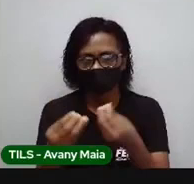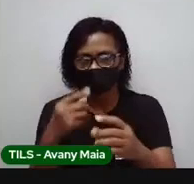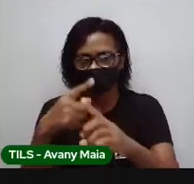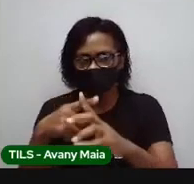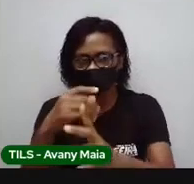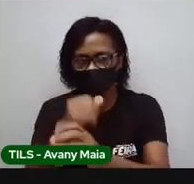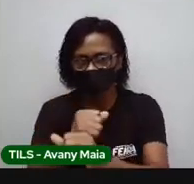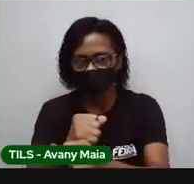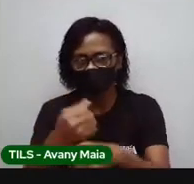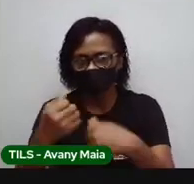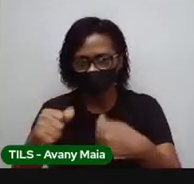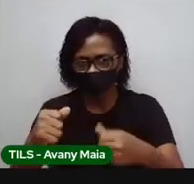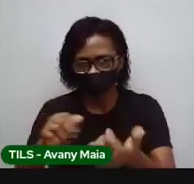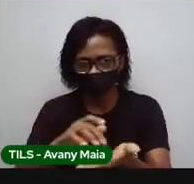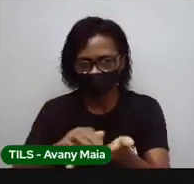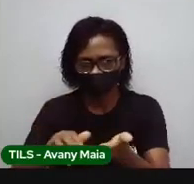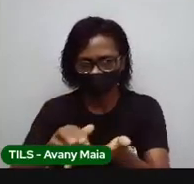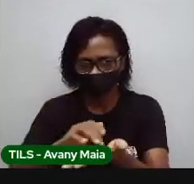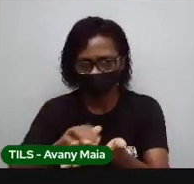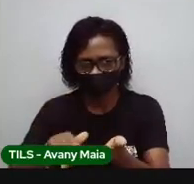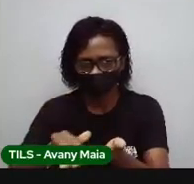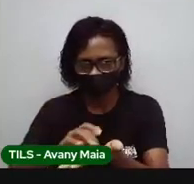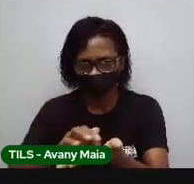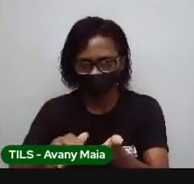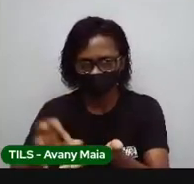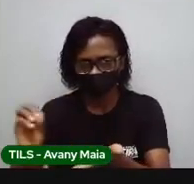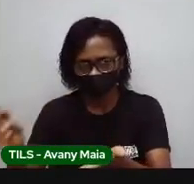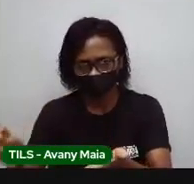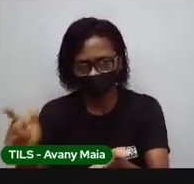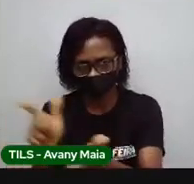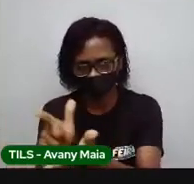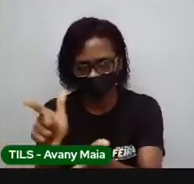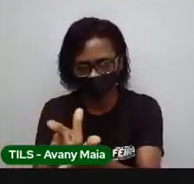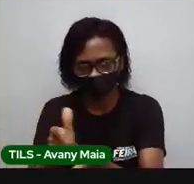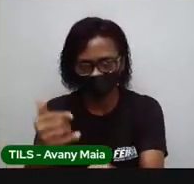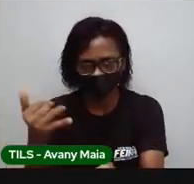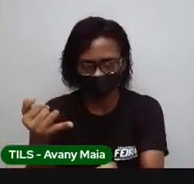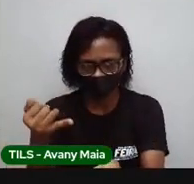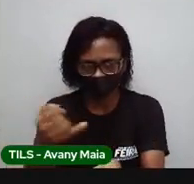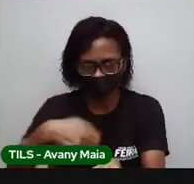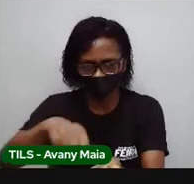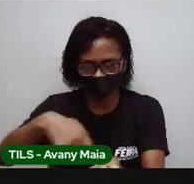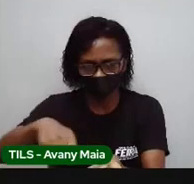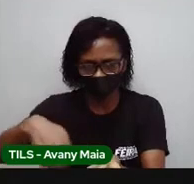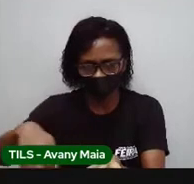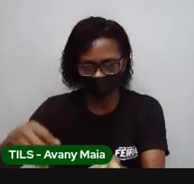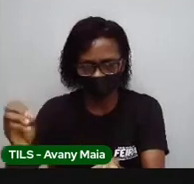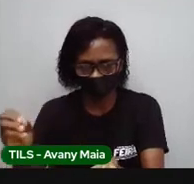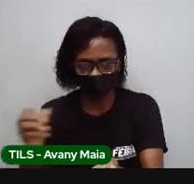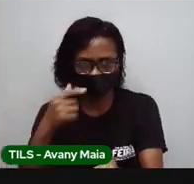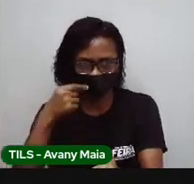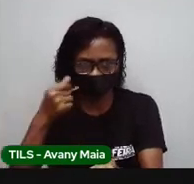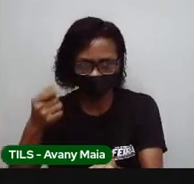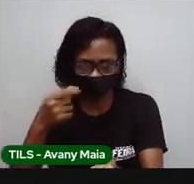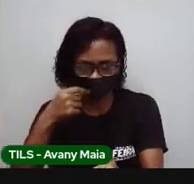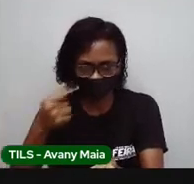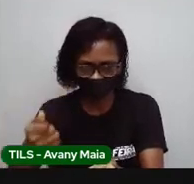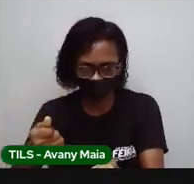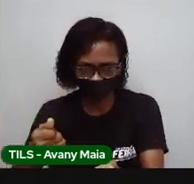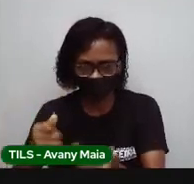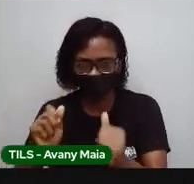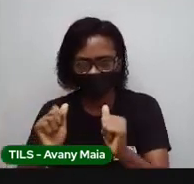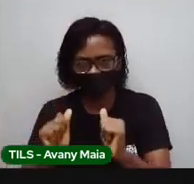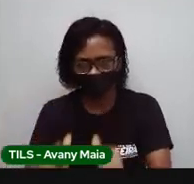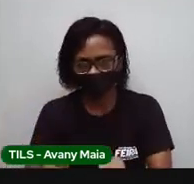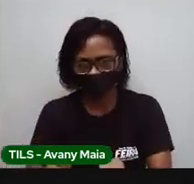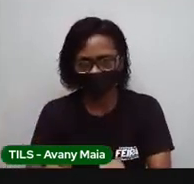você use uma calculadora, ou pode fazer mesmo no papel e na caneta, ou lápis, 95 vezes